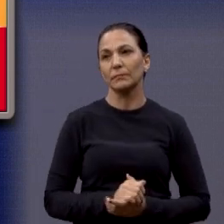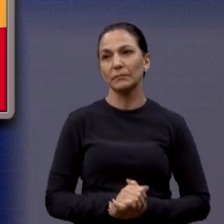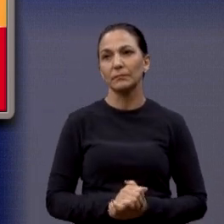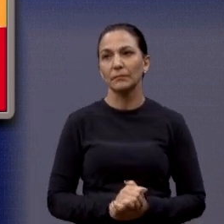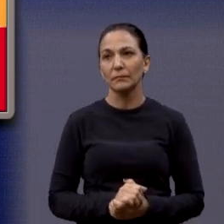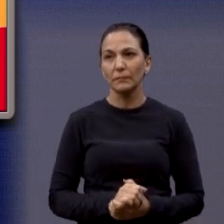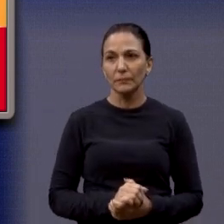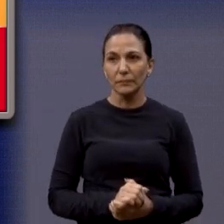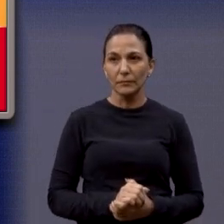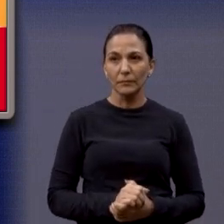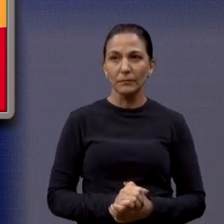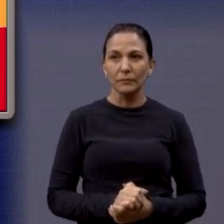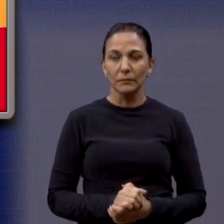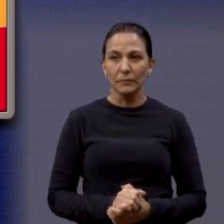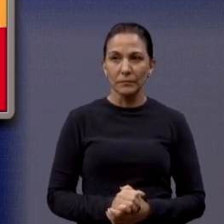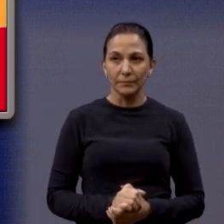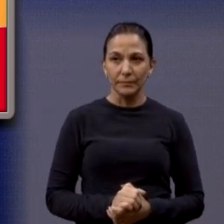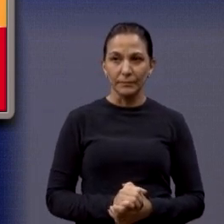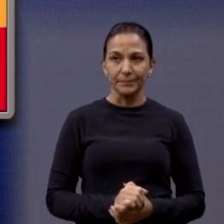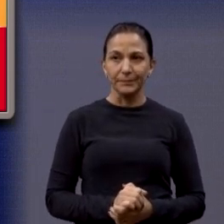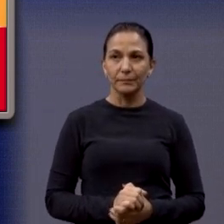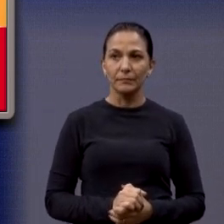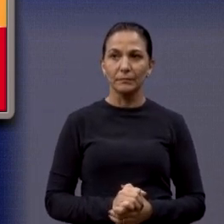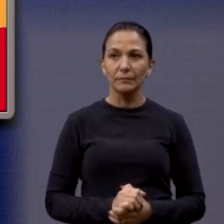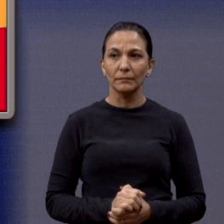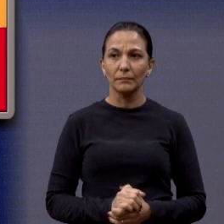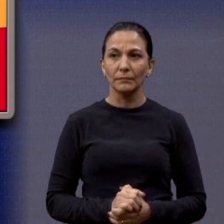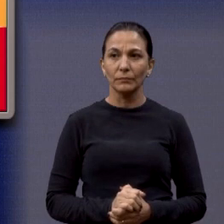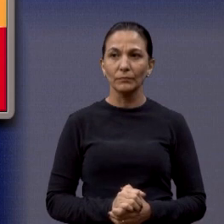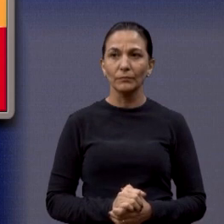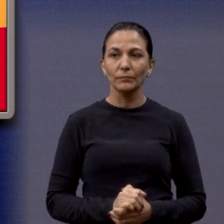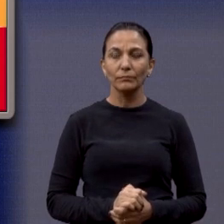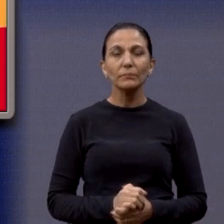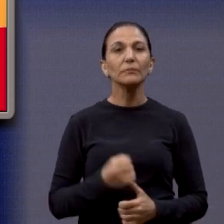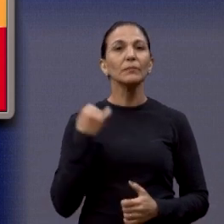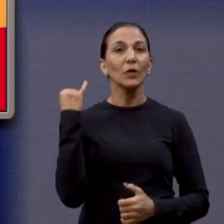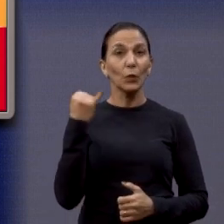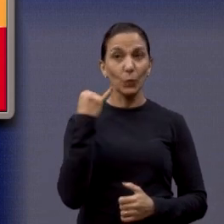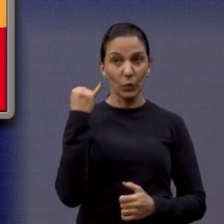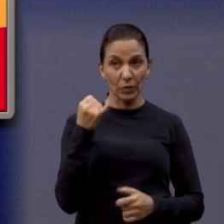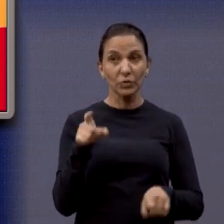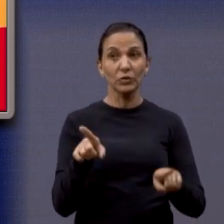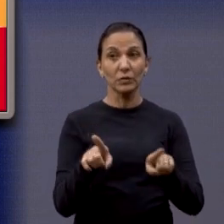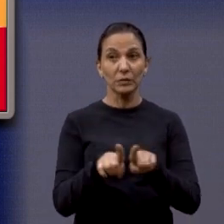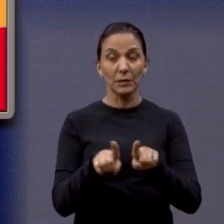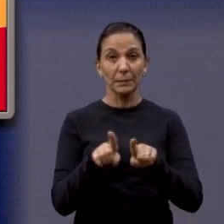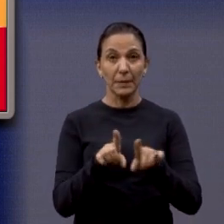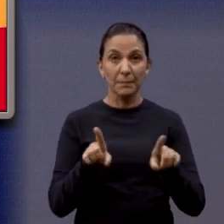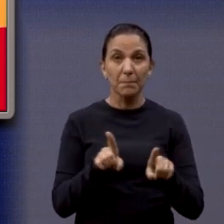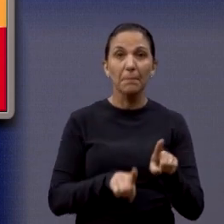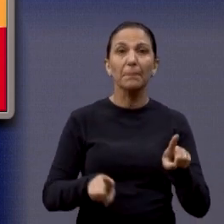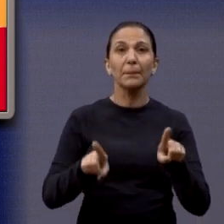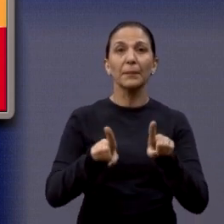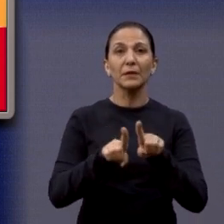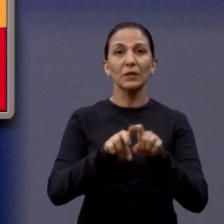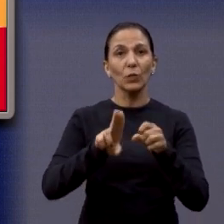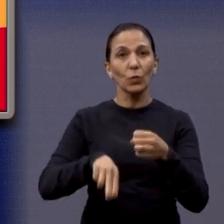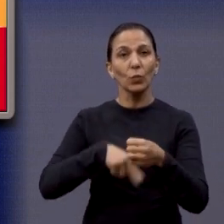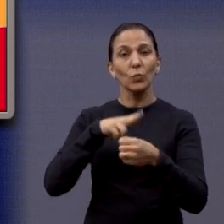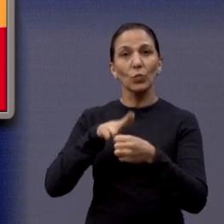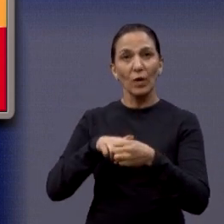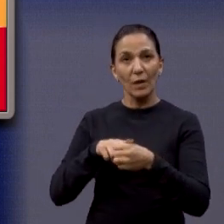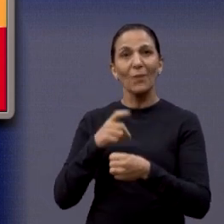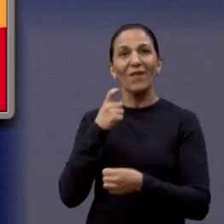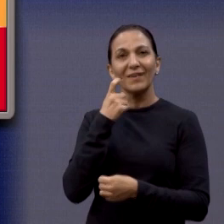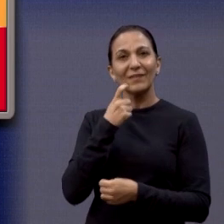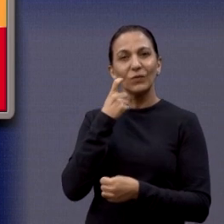Esse também é um passo importante que o nosso mandato está dando, não só a gente, mas uma outra parceria com a Unesp, o Donto,